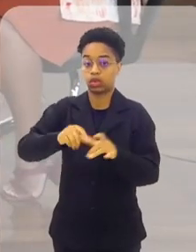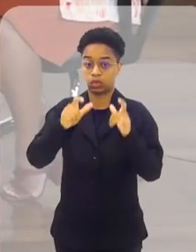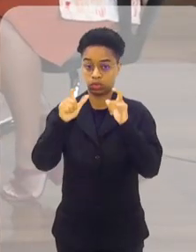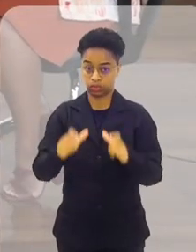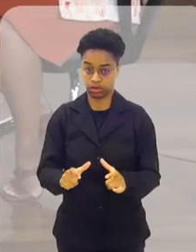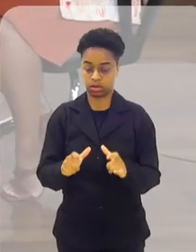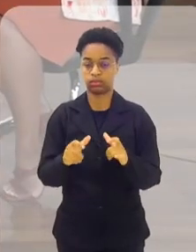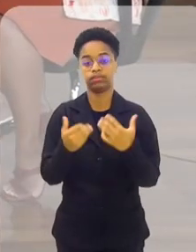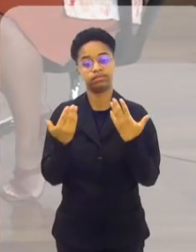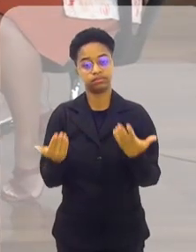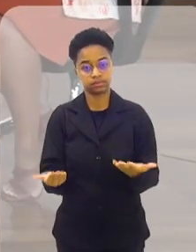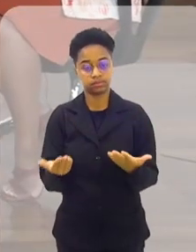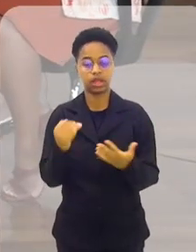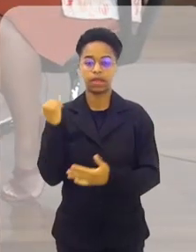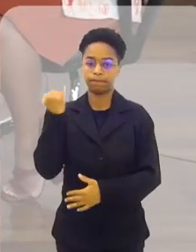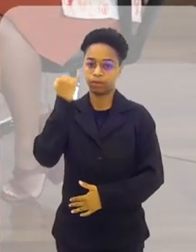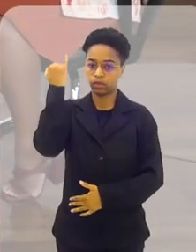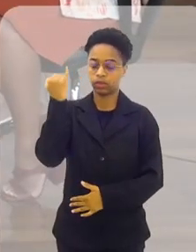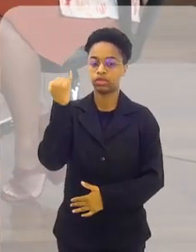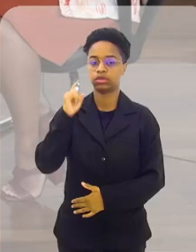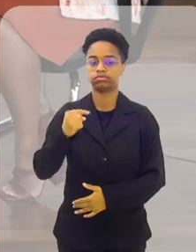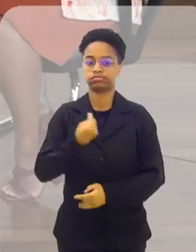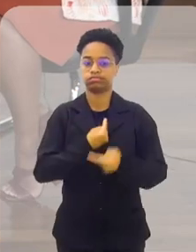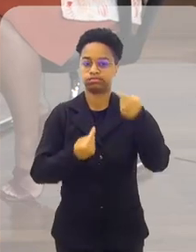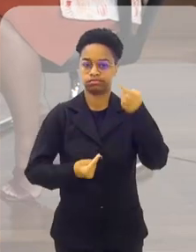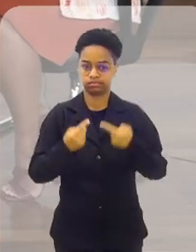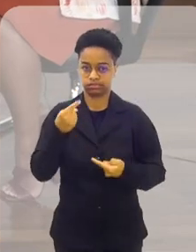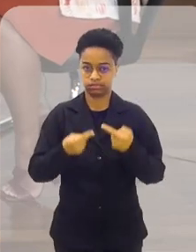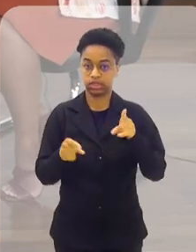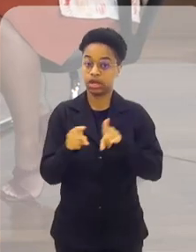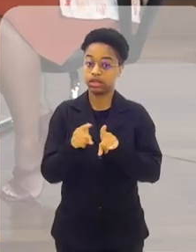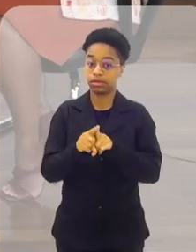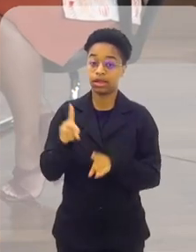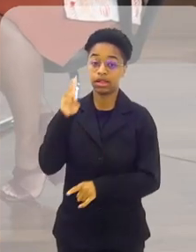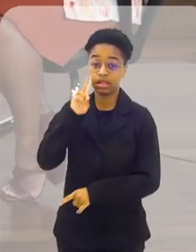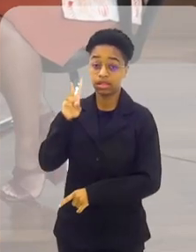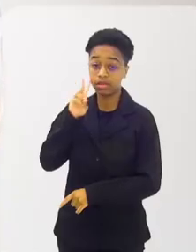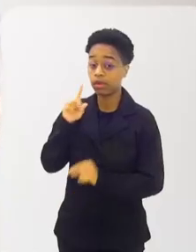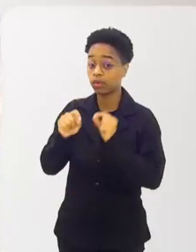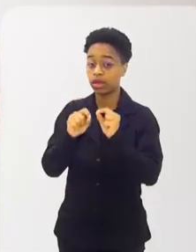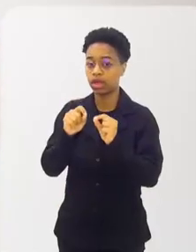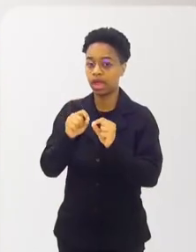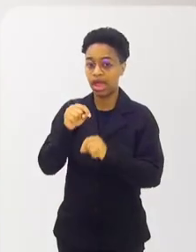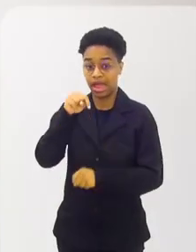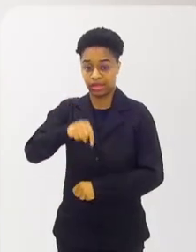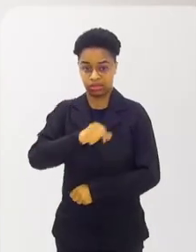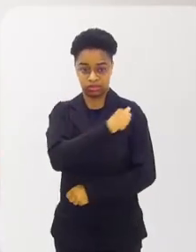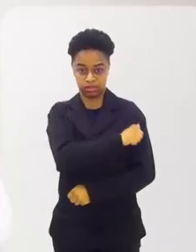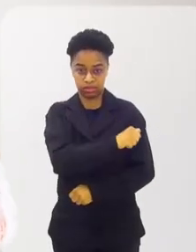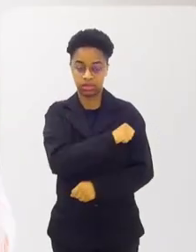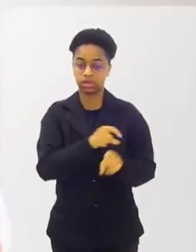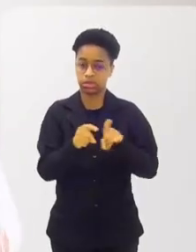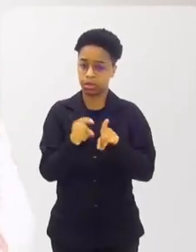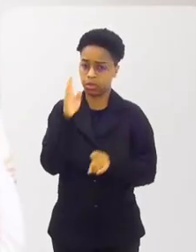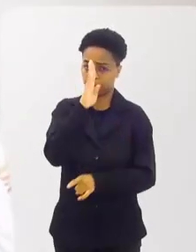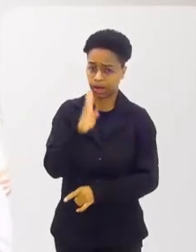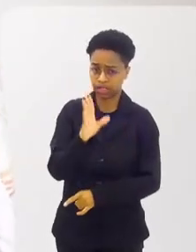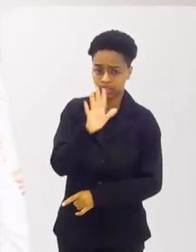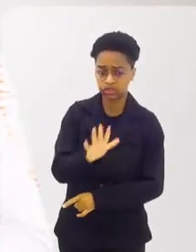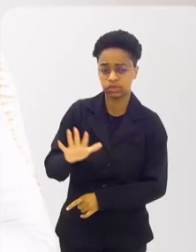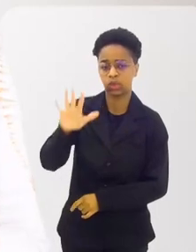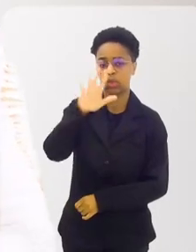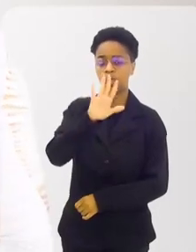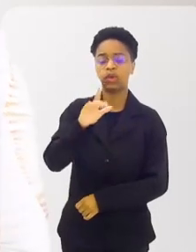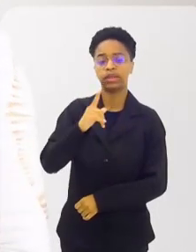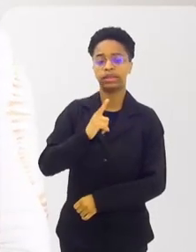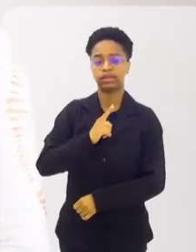território, né? Então, nesse sentido, é importante esse debate. E lembrar também que o Rio de Janeiro e o Brasil em si